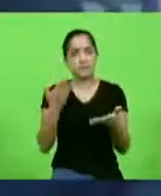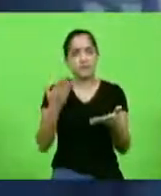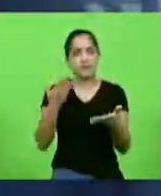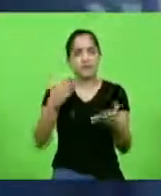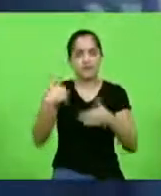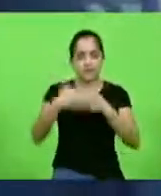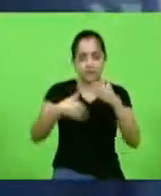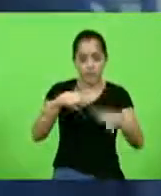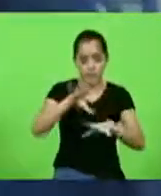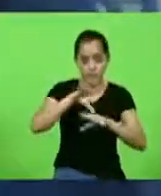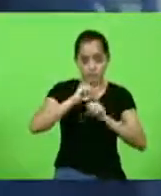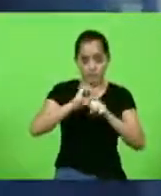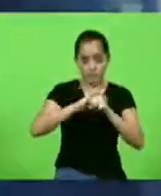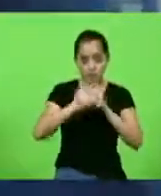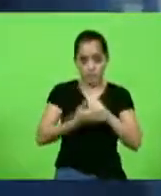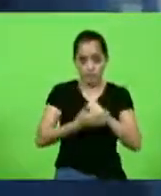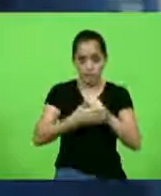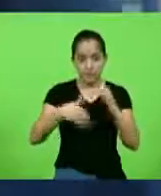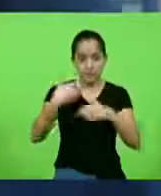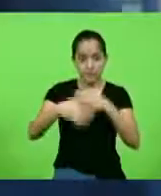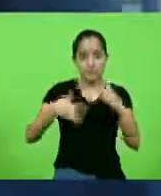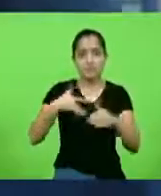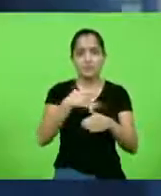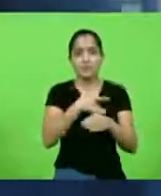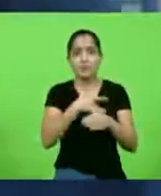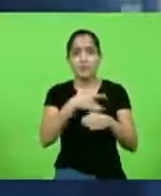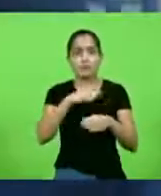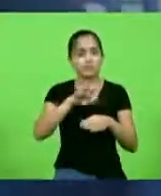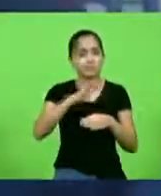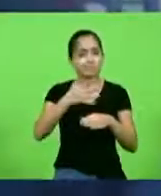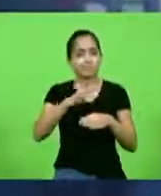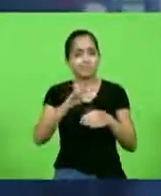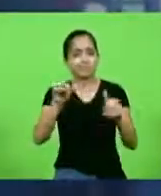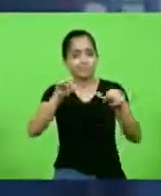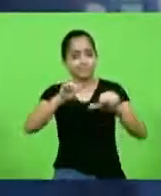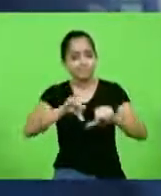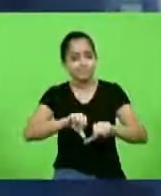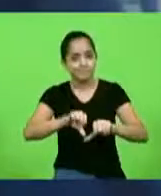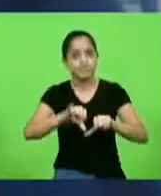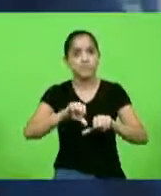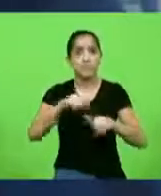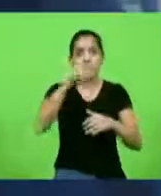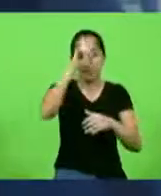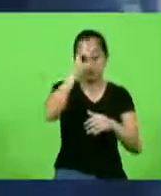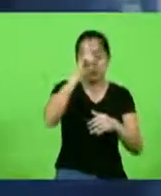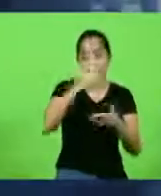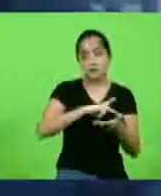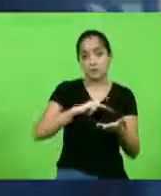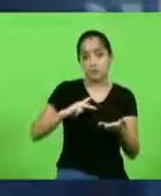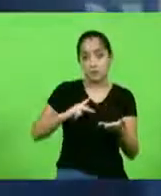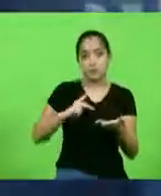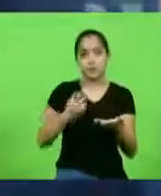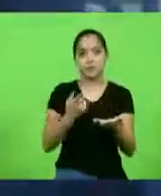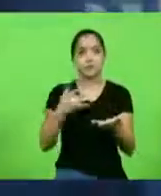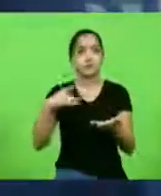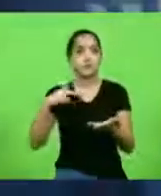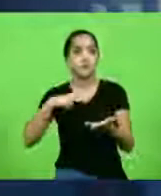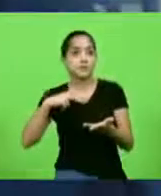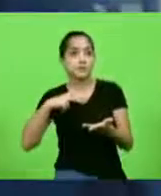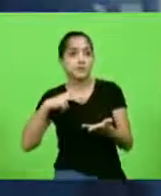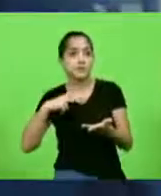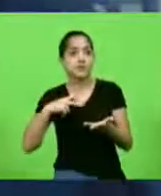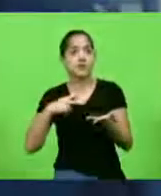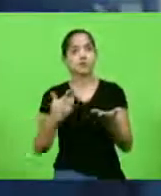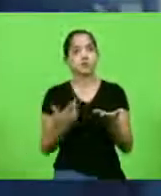todos sabem, todos. Nós temos exemplos, sejam eles hospitais, públicos ou privados, de protocolo de